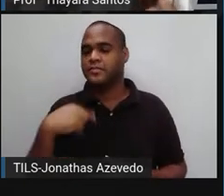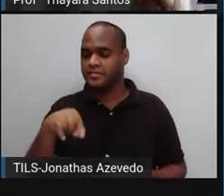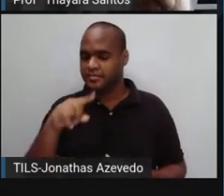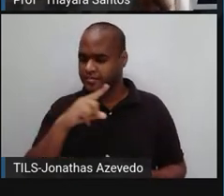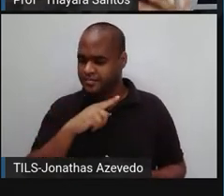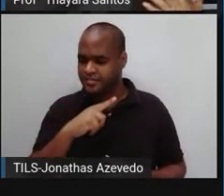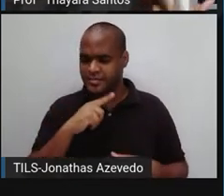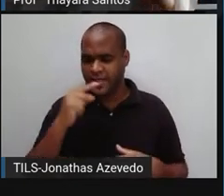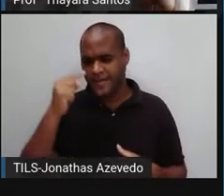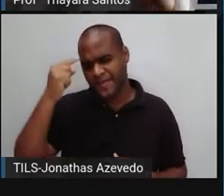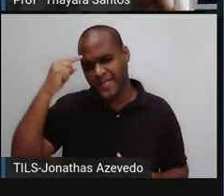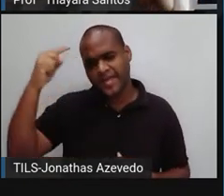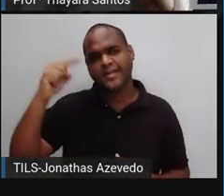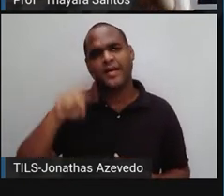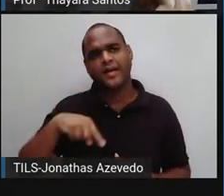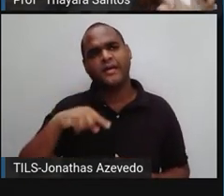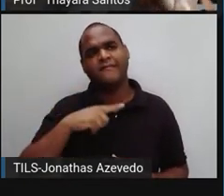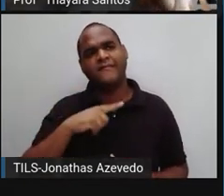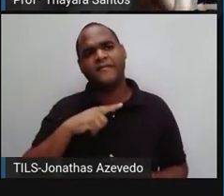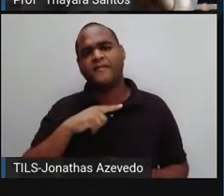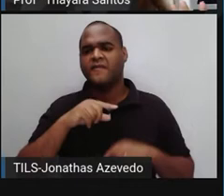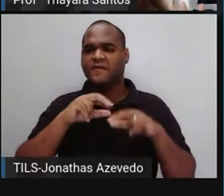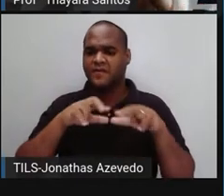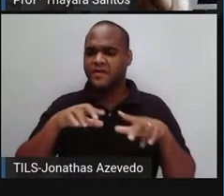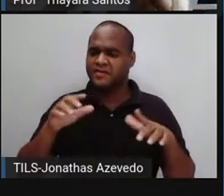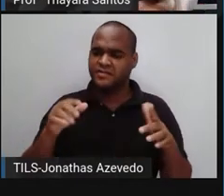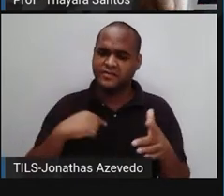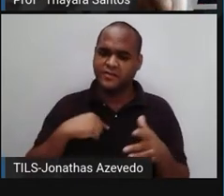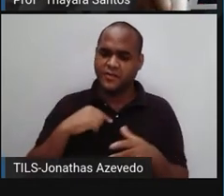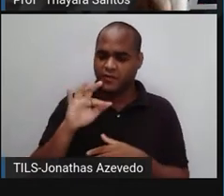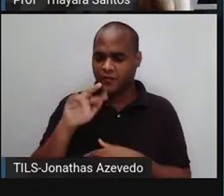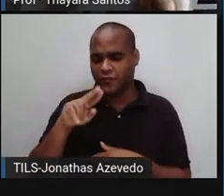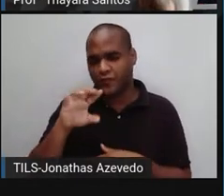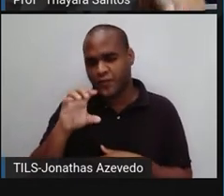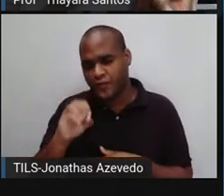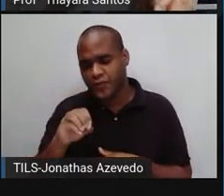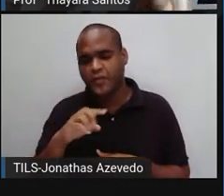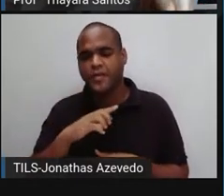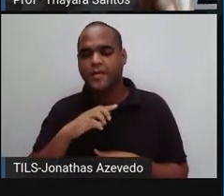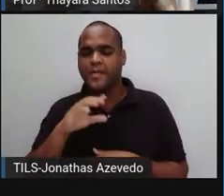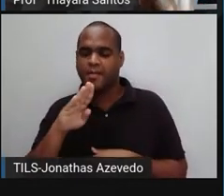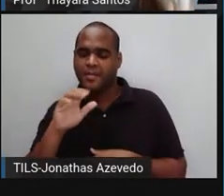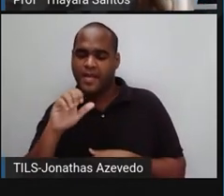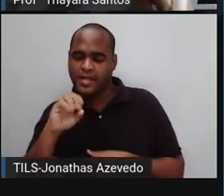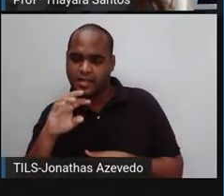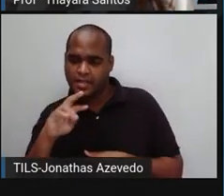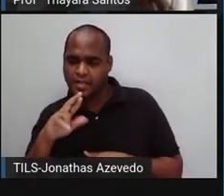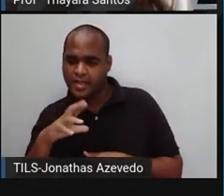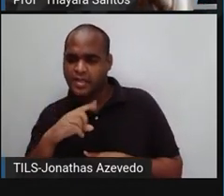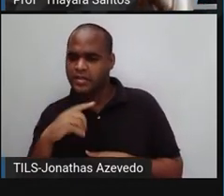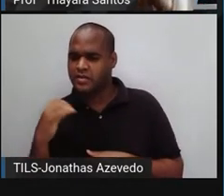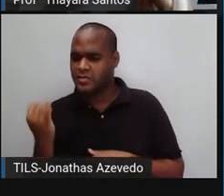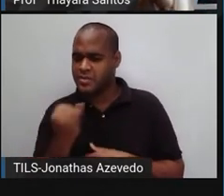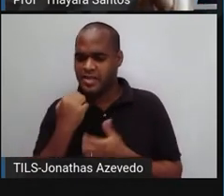A gente acha que fungo e bactéria não tem, não traz benefício nenhum pra nós, mas eles trazem sim.